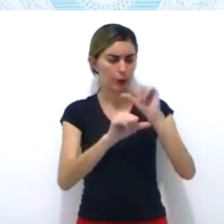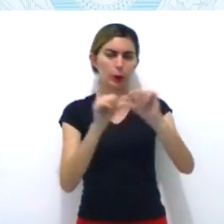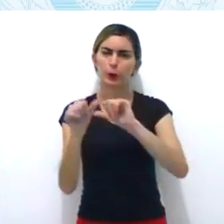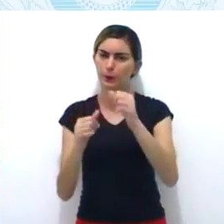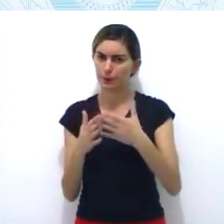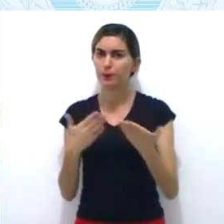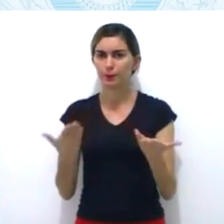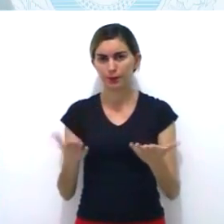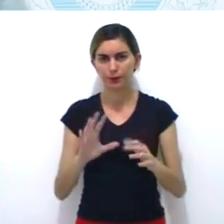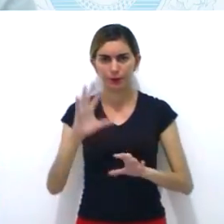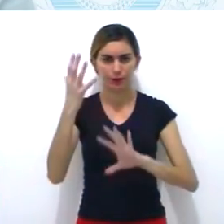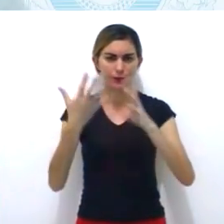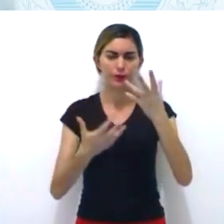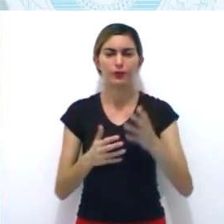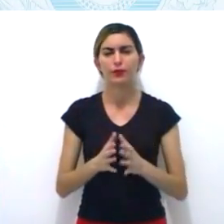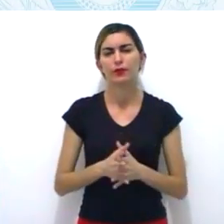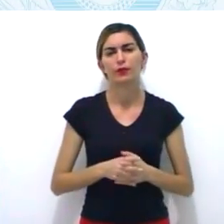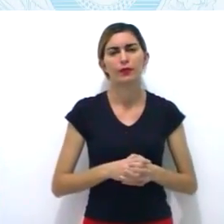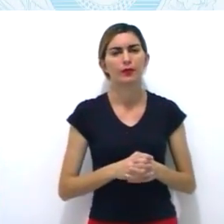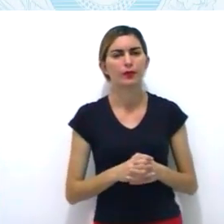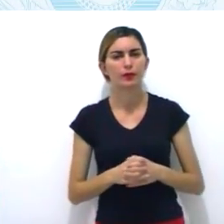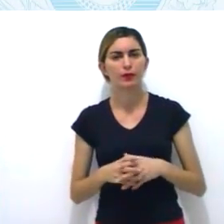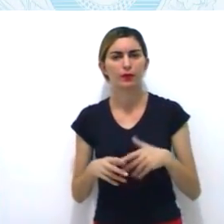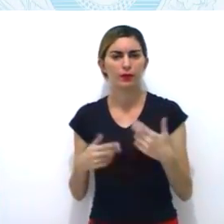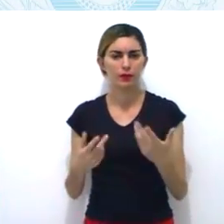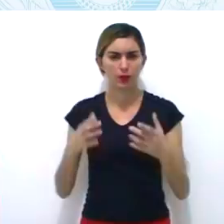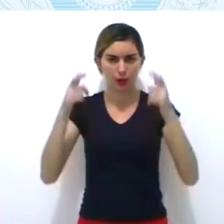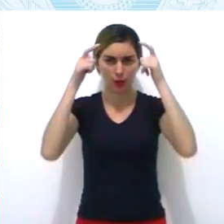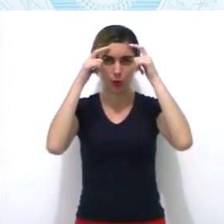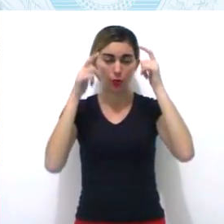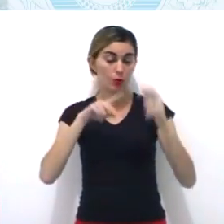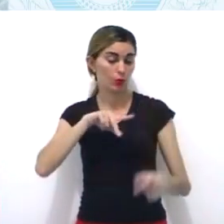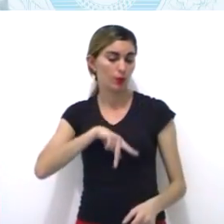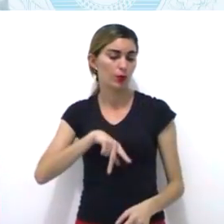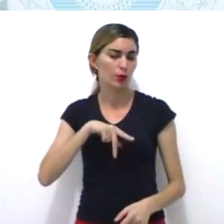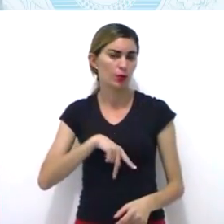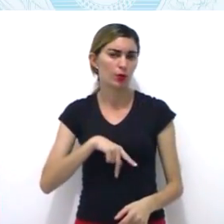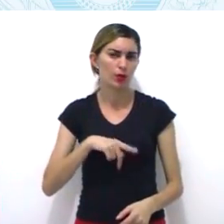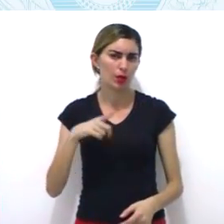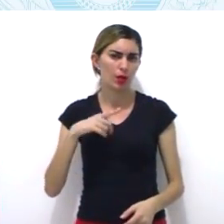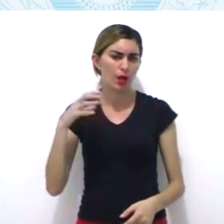reprimir. Então, Dom João VI, preocupado que isso